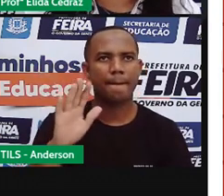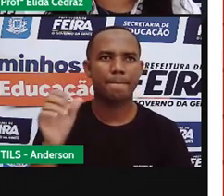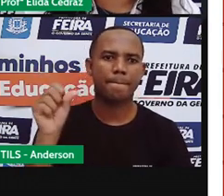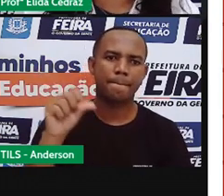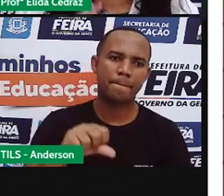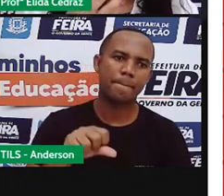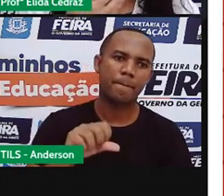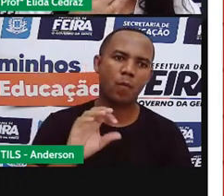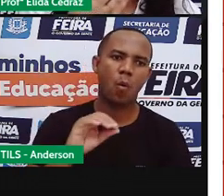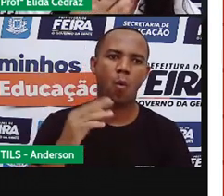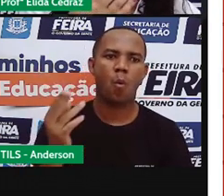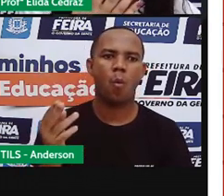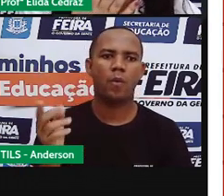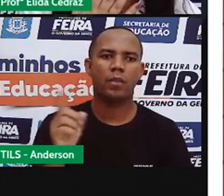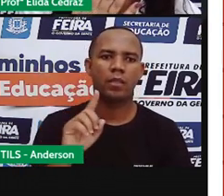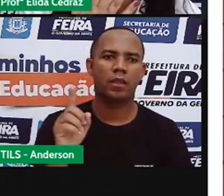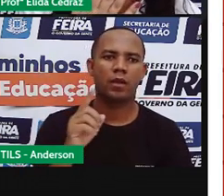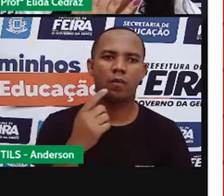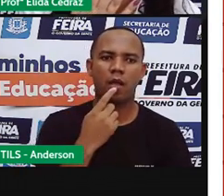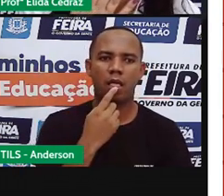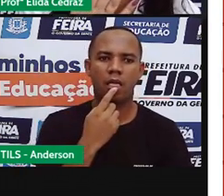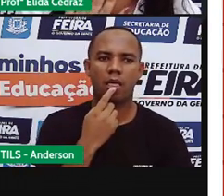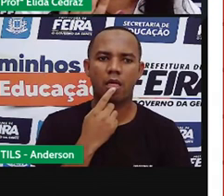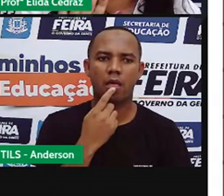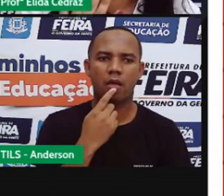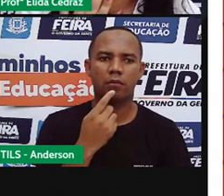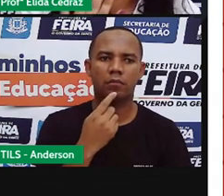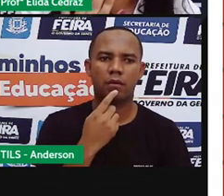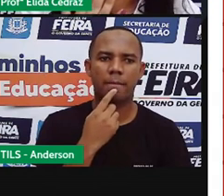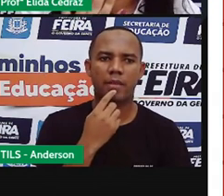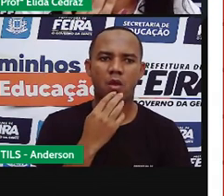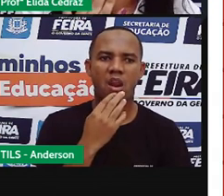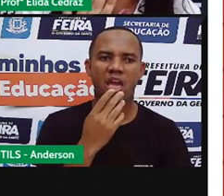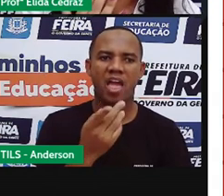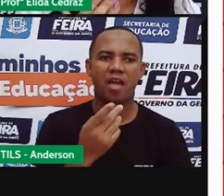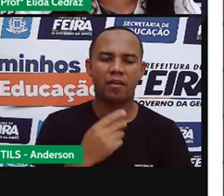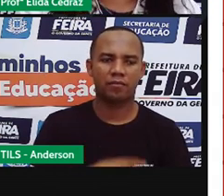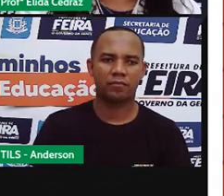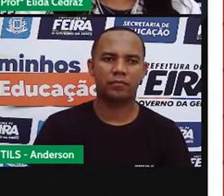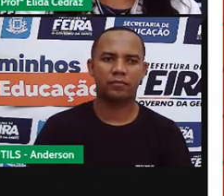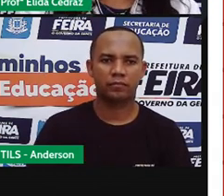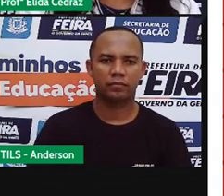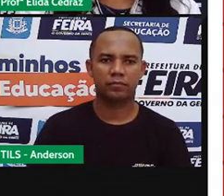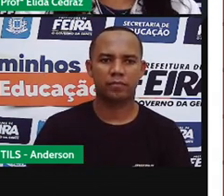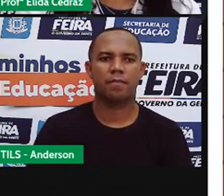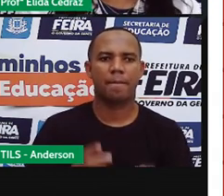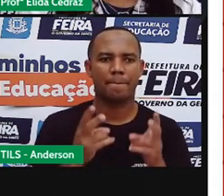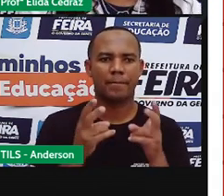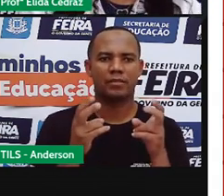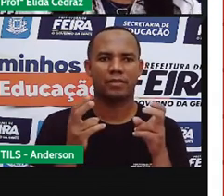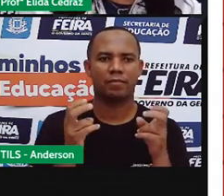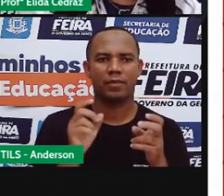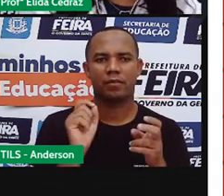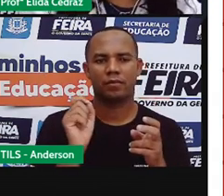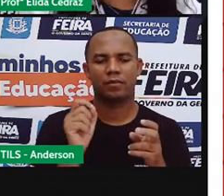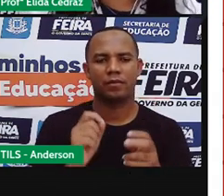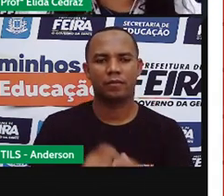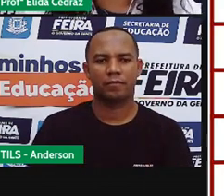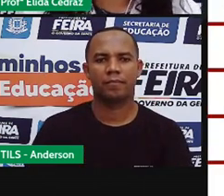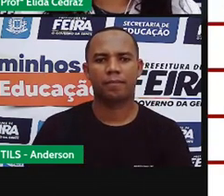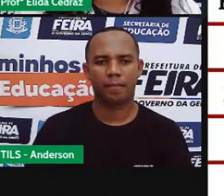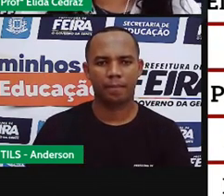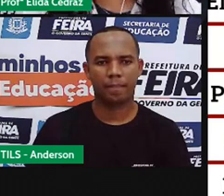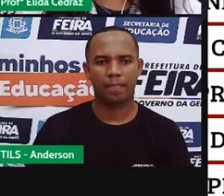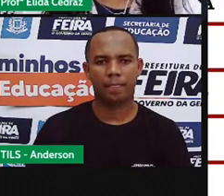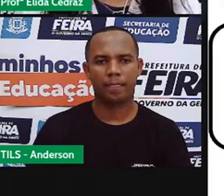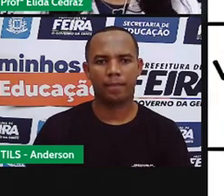Piorar. Ó, a sua língua. Preste atenção na sua língua, Piorar. Percebeu? Muito bem.